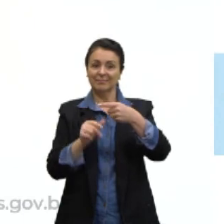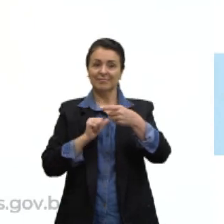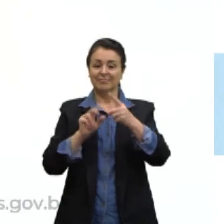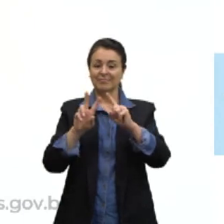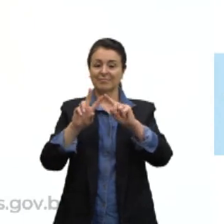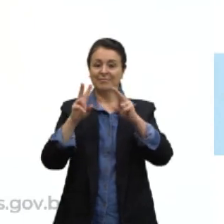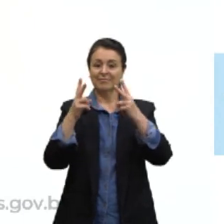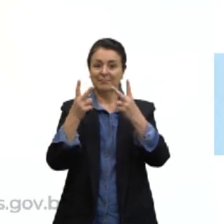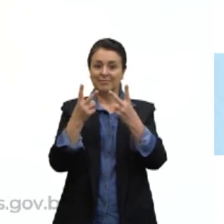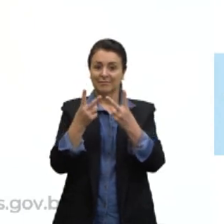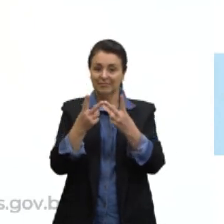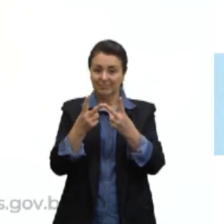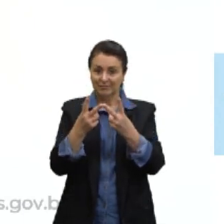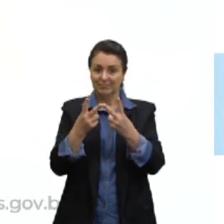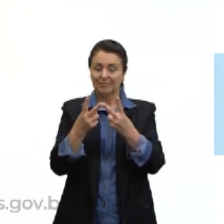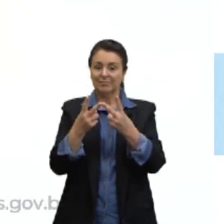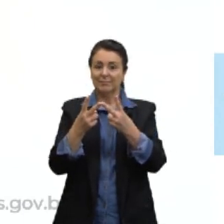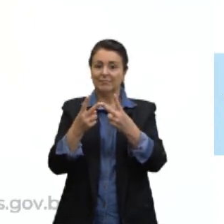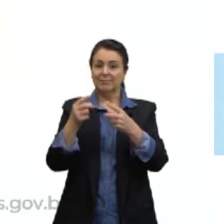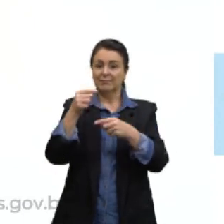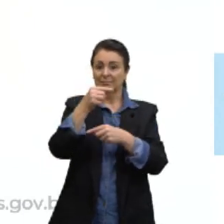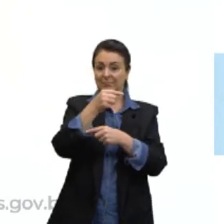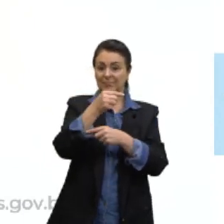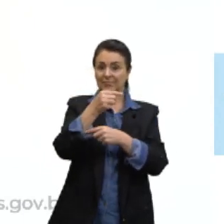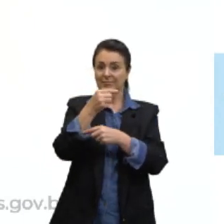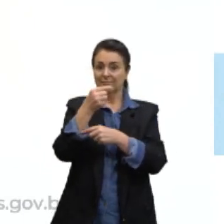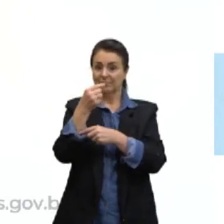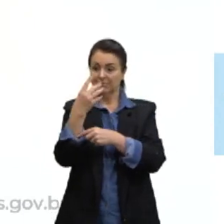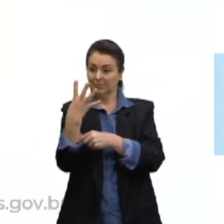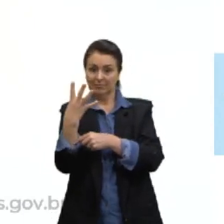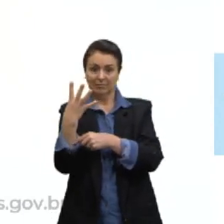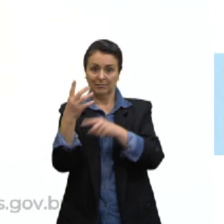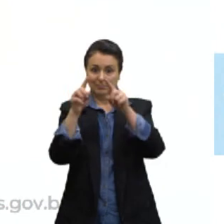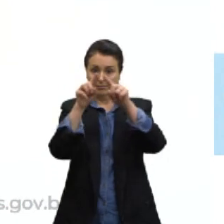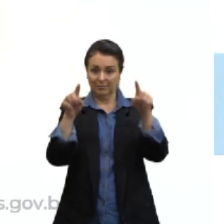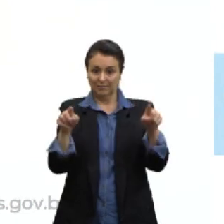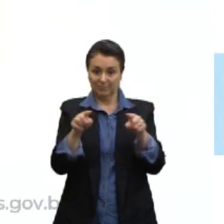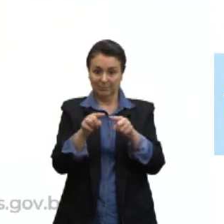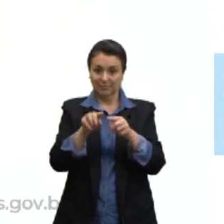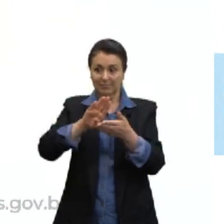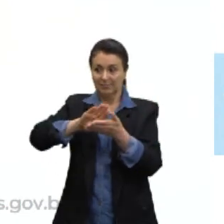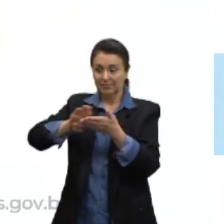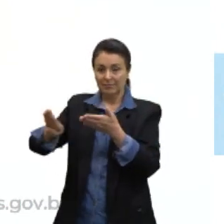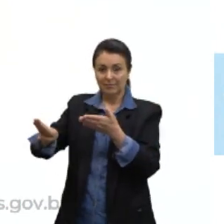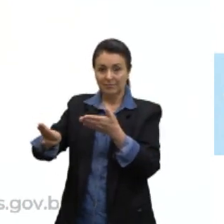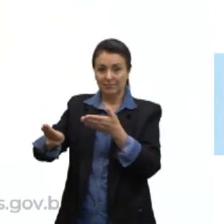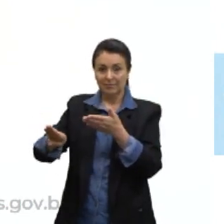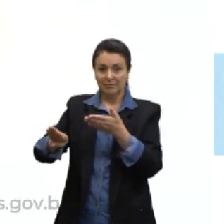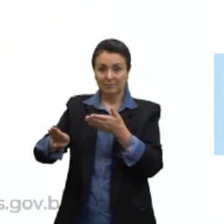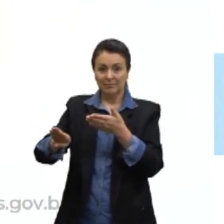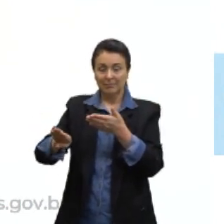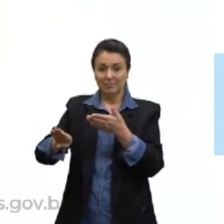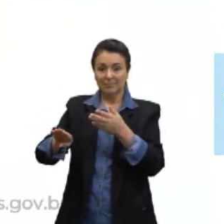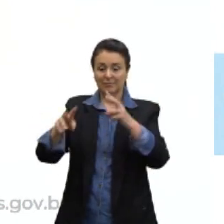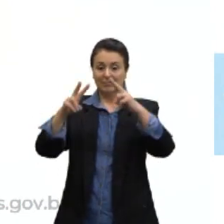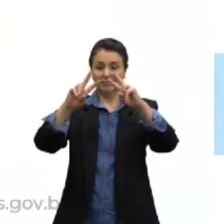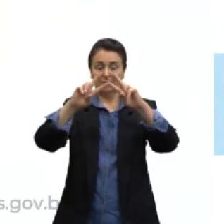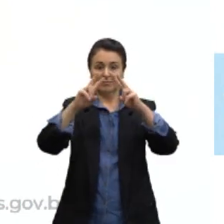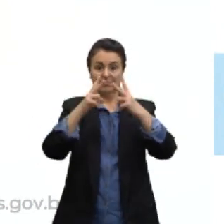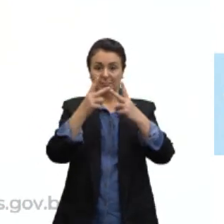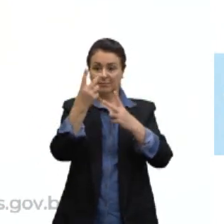do cubo menos quatro pirâmides, que são as que a gente tirou, o volume do cubo, de